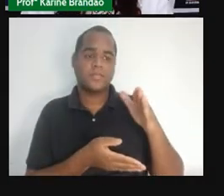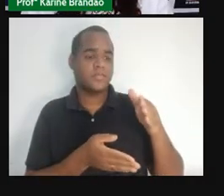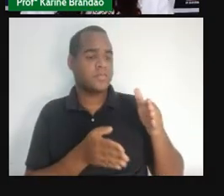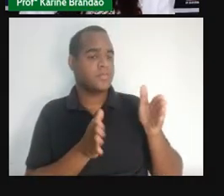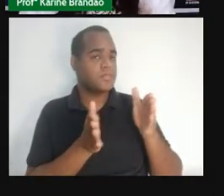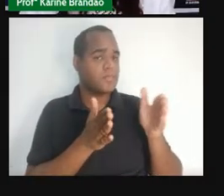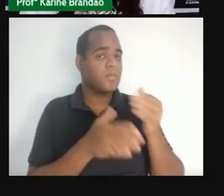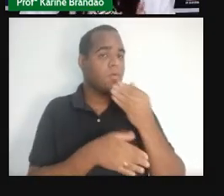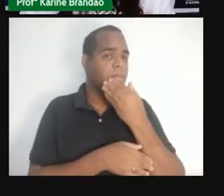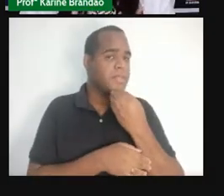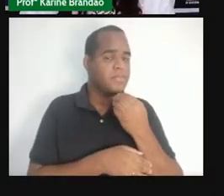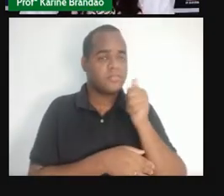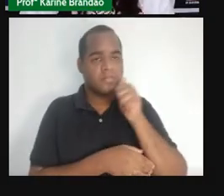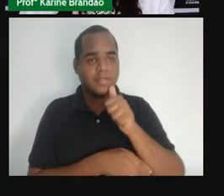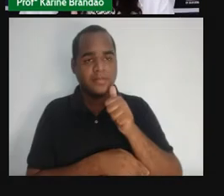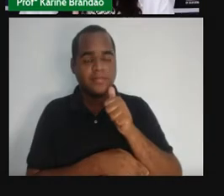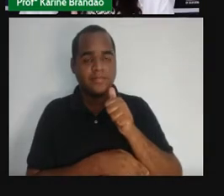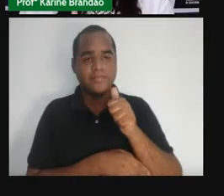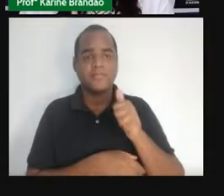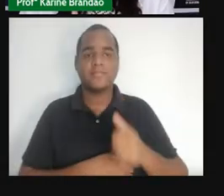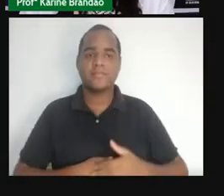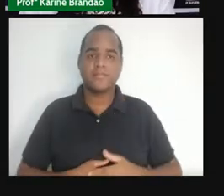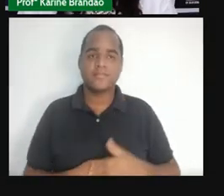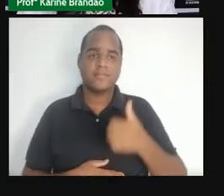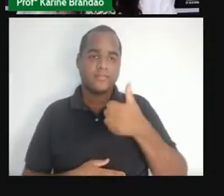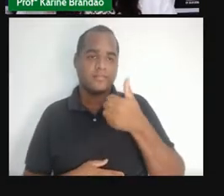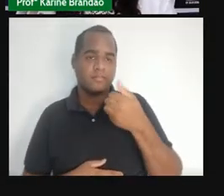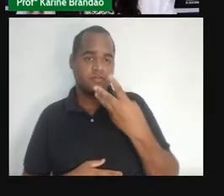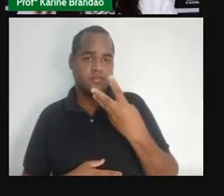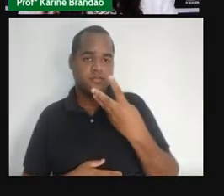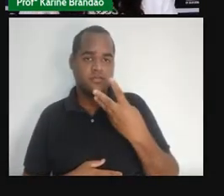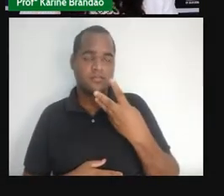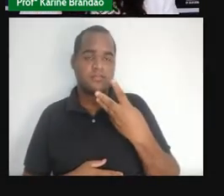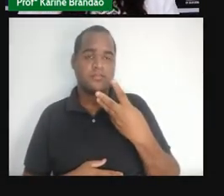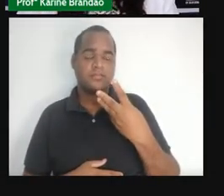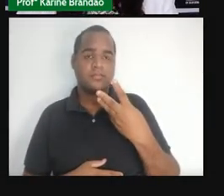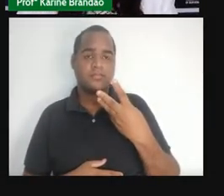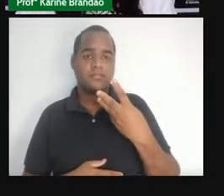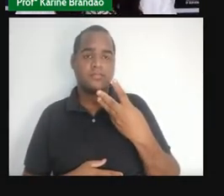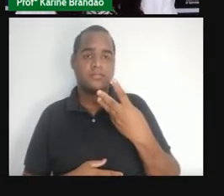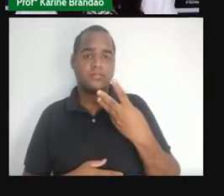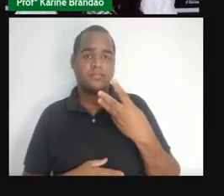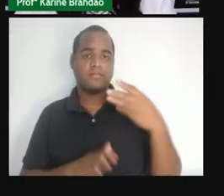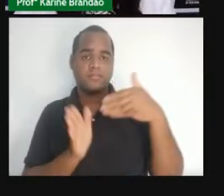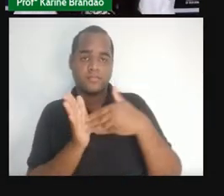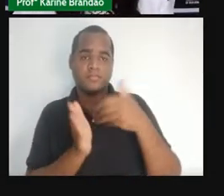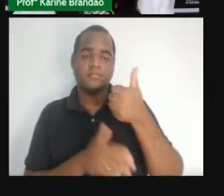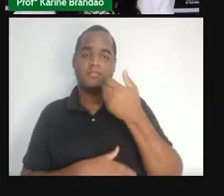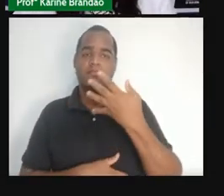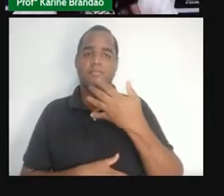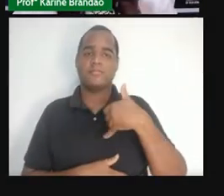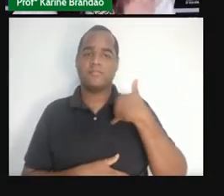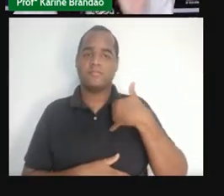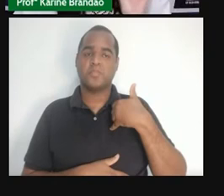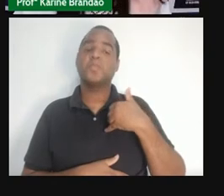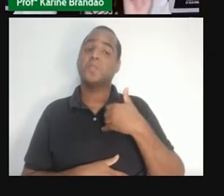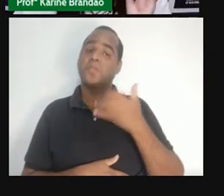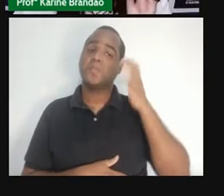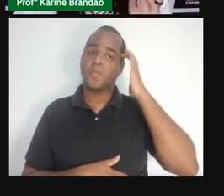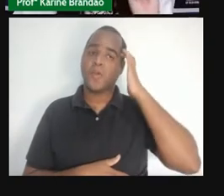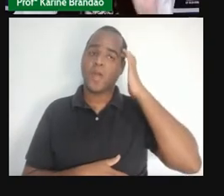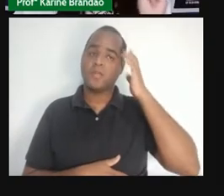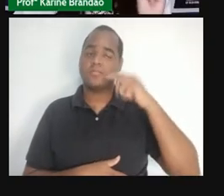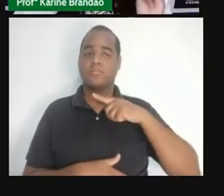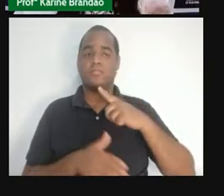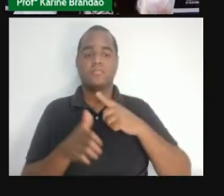e meninos de 13 a 14 anos. Se eu não me engano, é esse